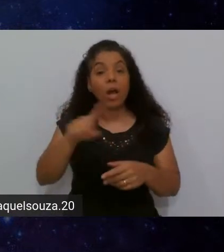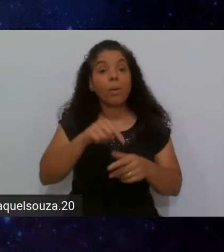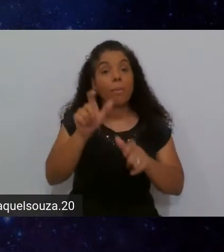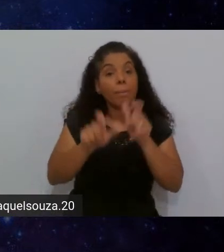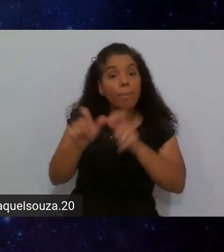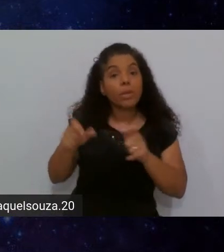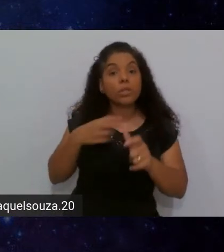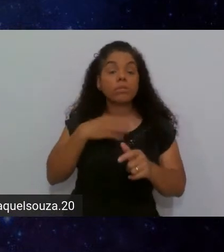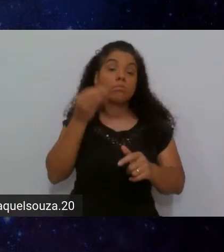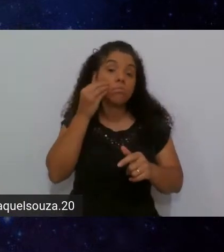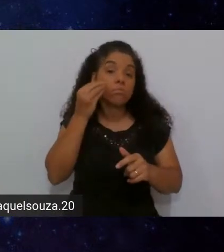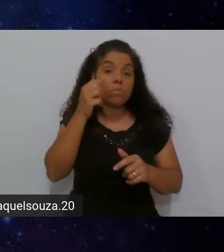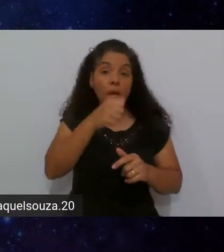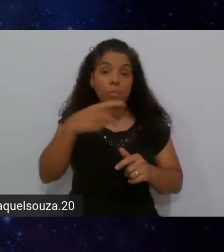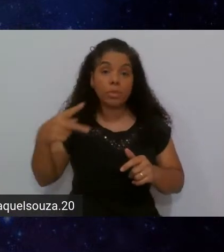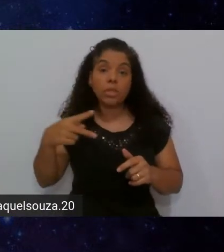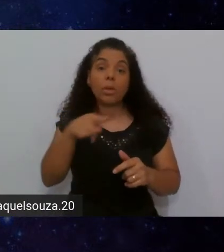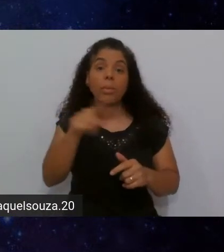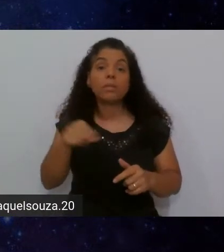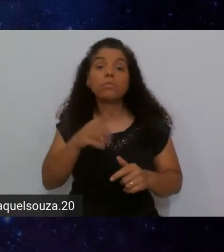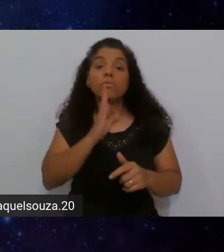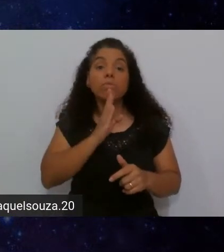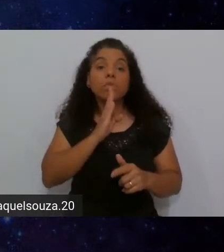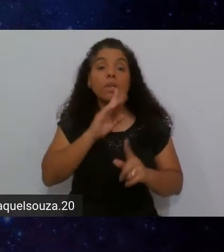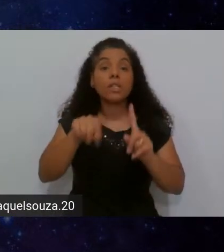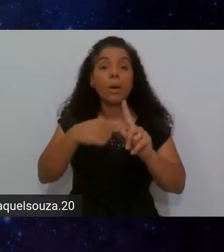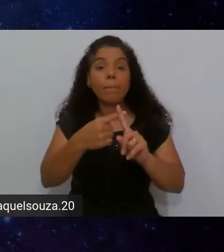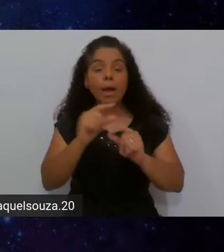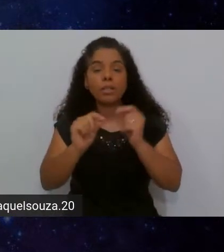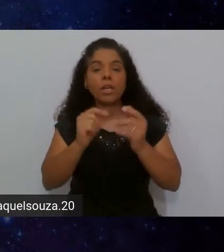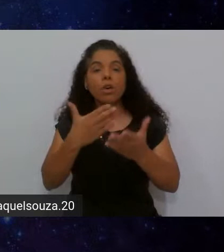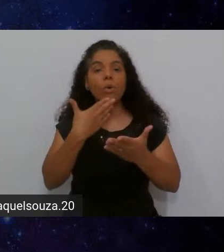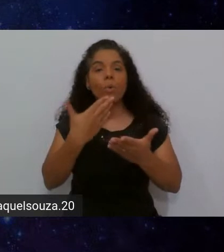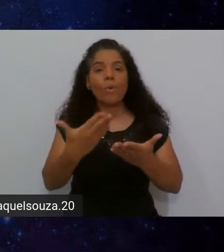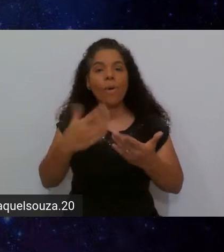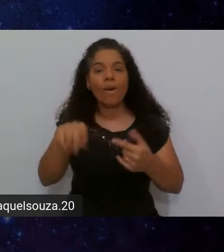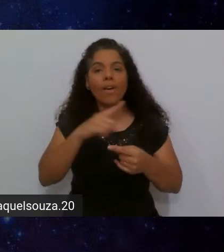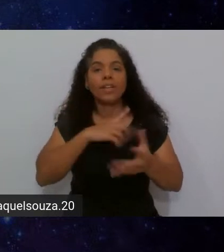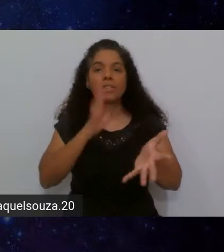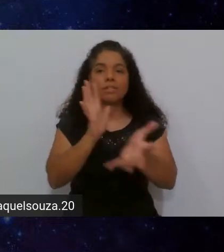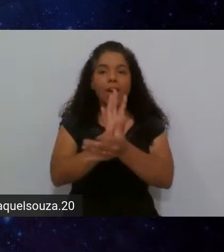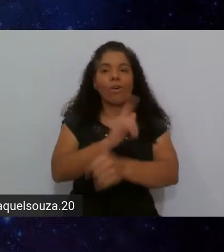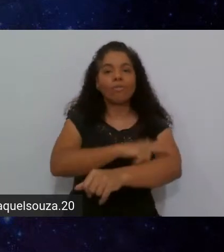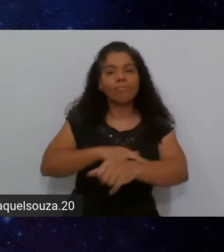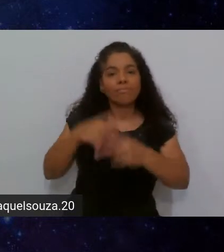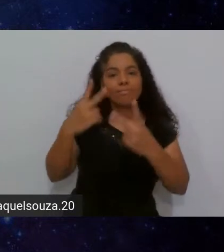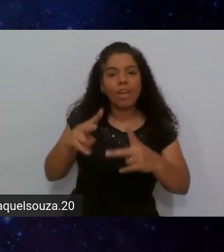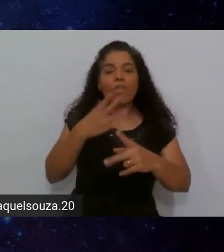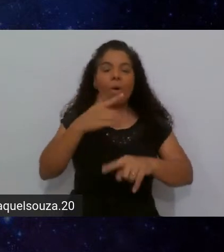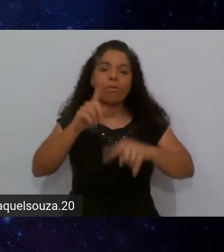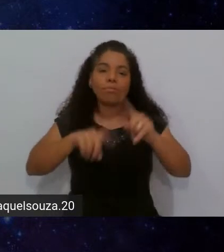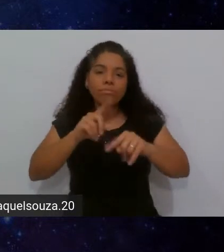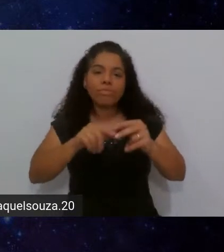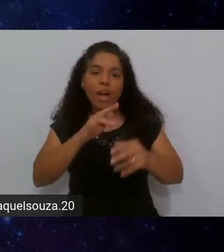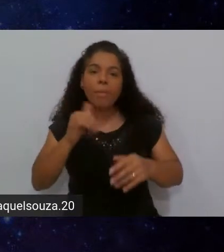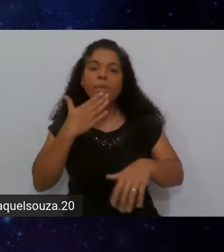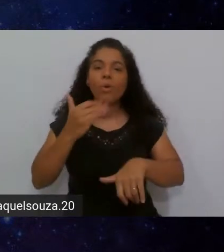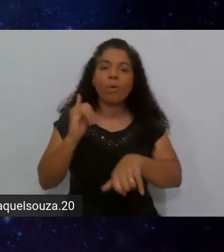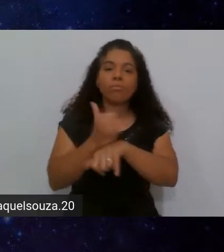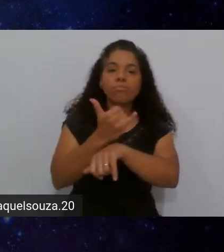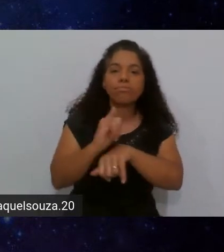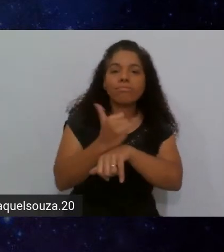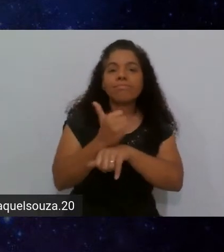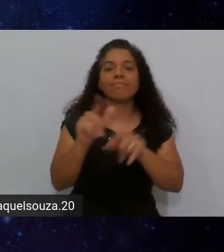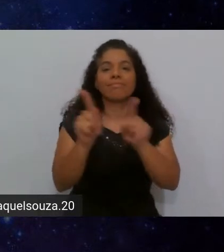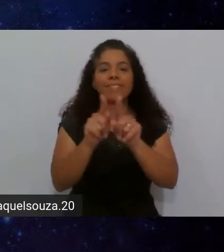um pouco mais aí sobre, realmente, quais são as suas atitudes, as suas ferramentas, as suas estratégias